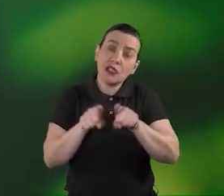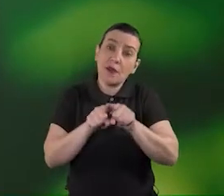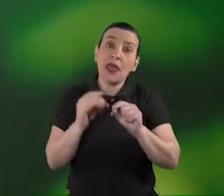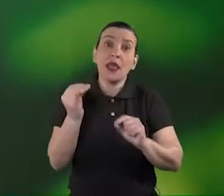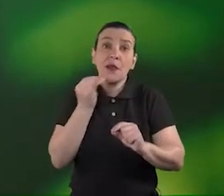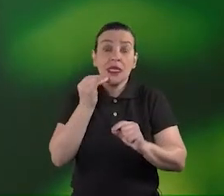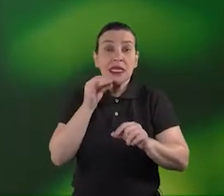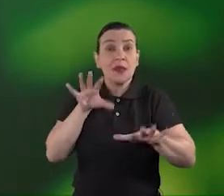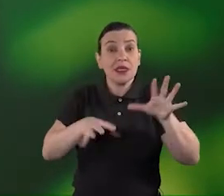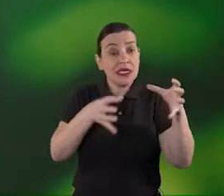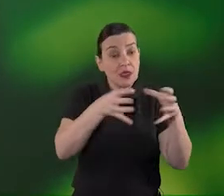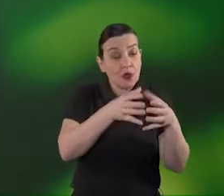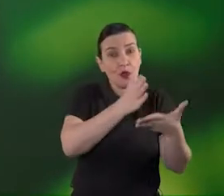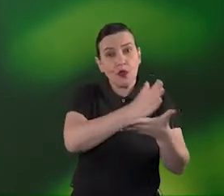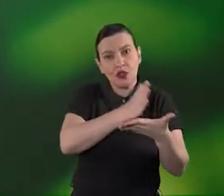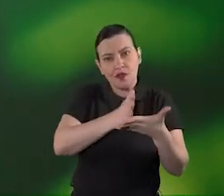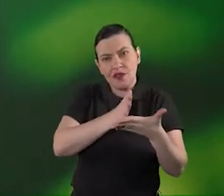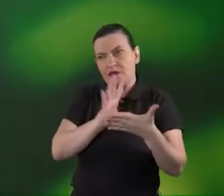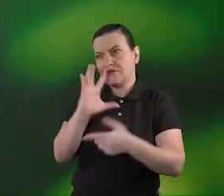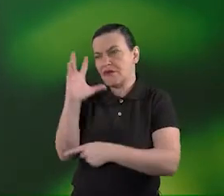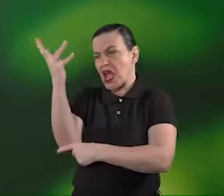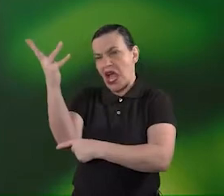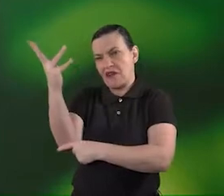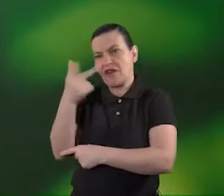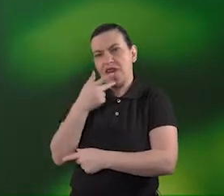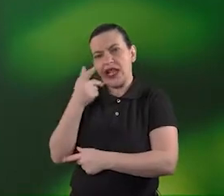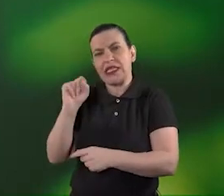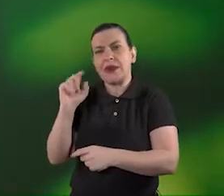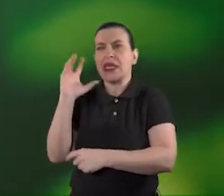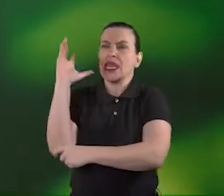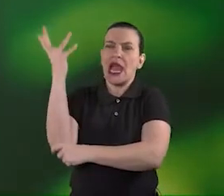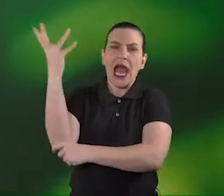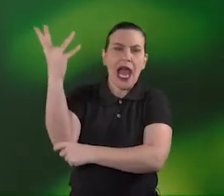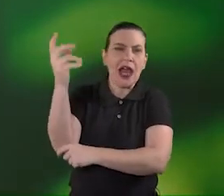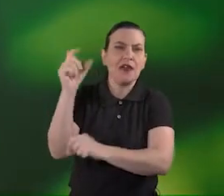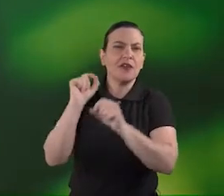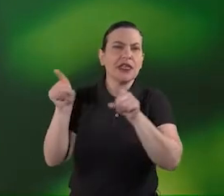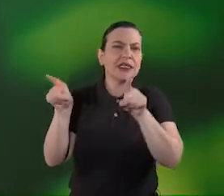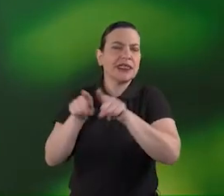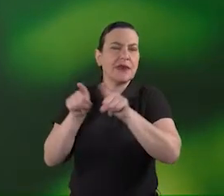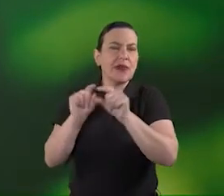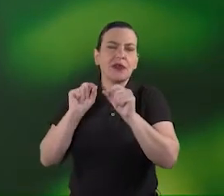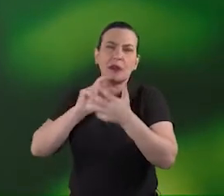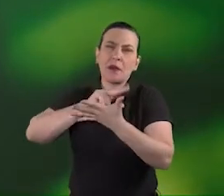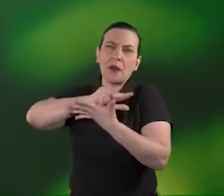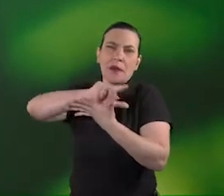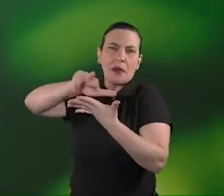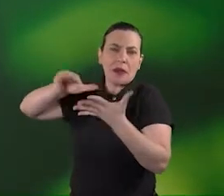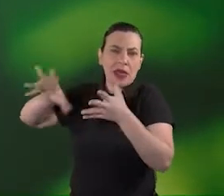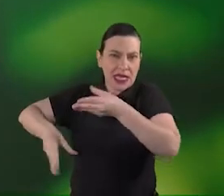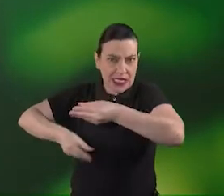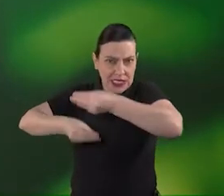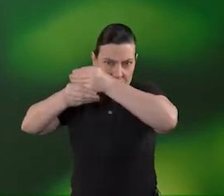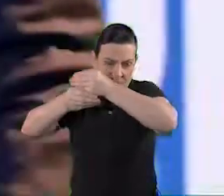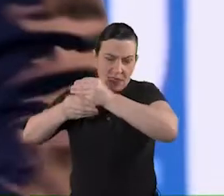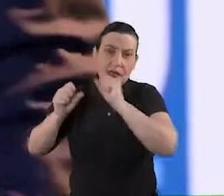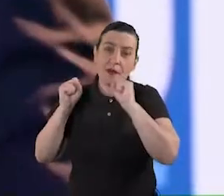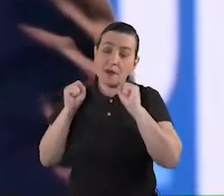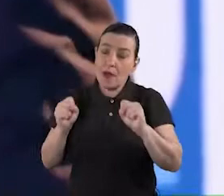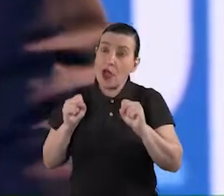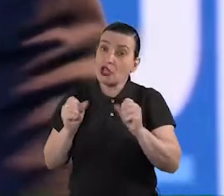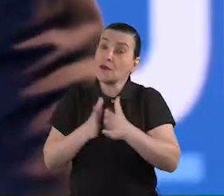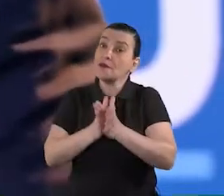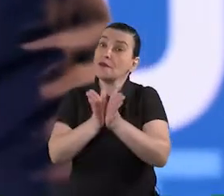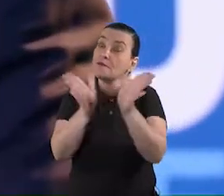não dizer apenas de árvore poderíamos dizer de árvore falar sobre ressonância e uma série de outras coisas ou componentes mas em